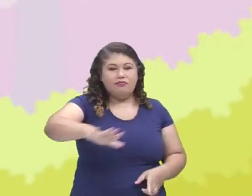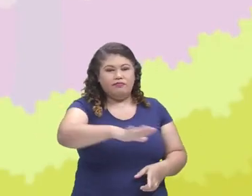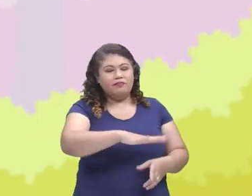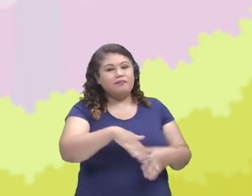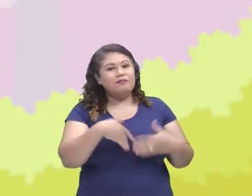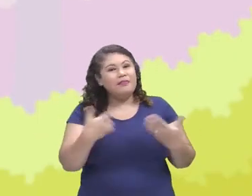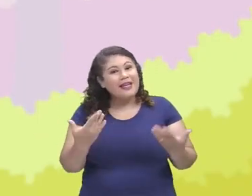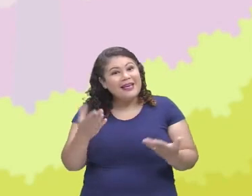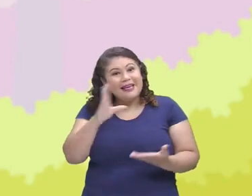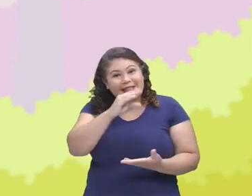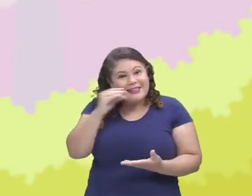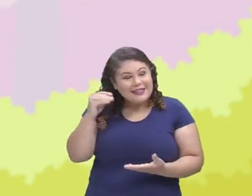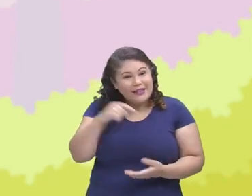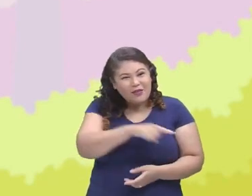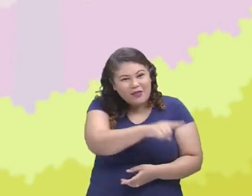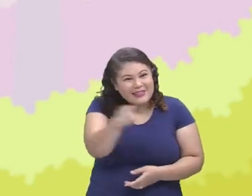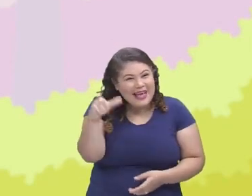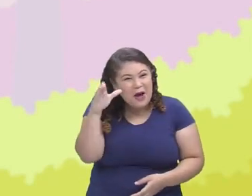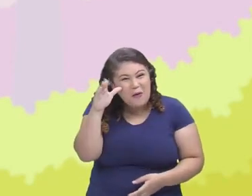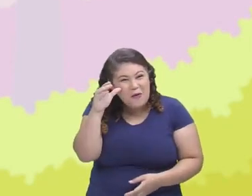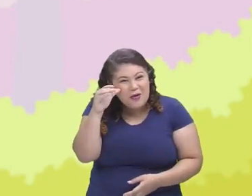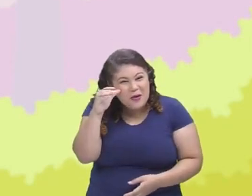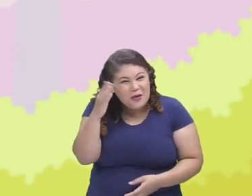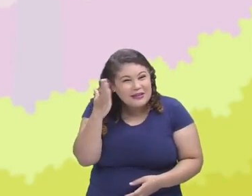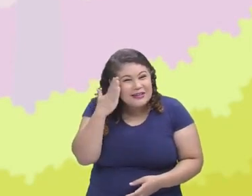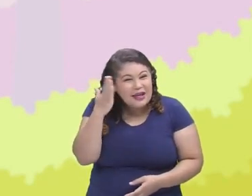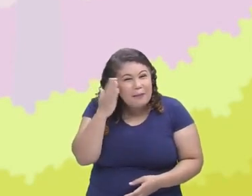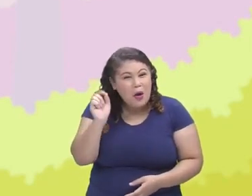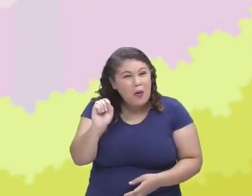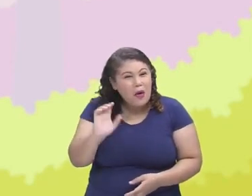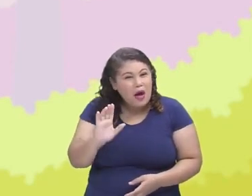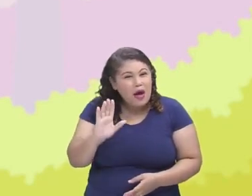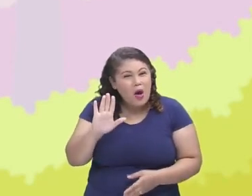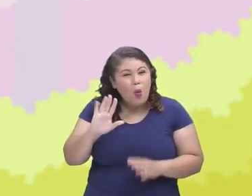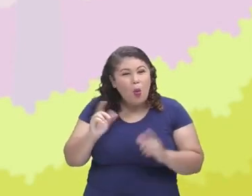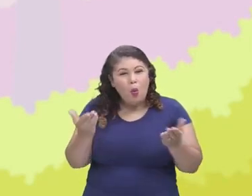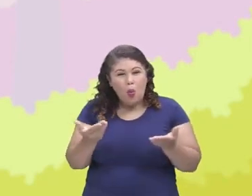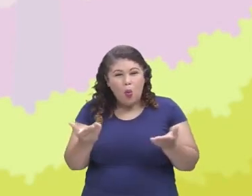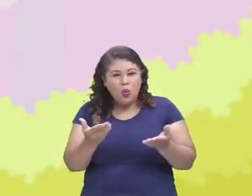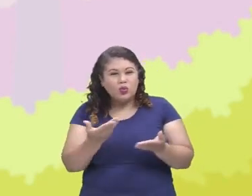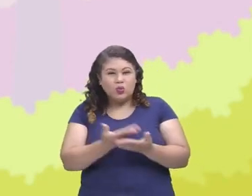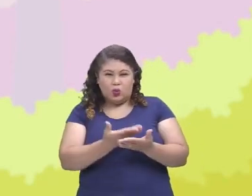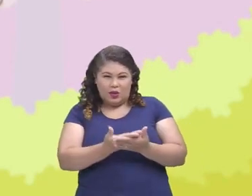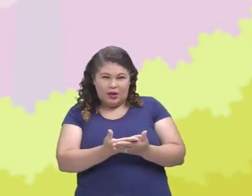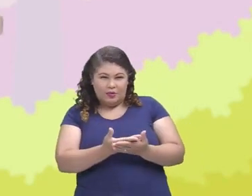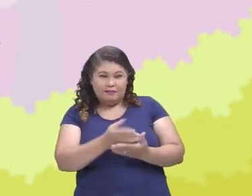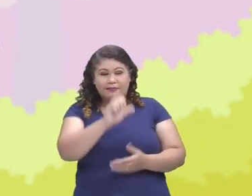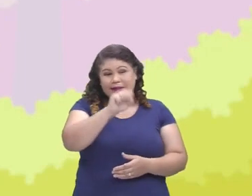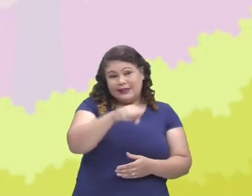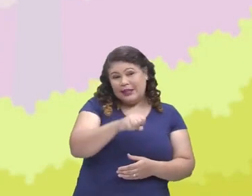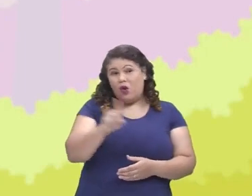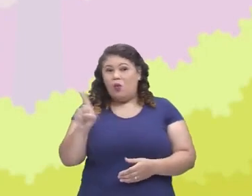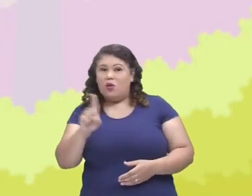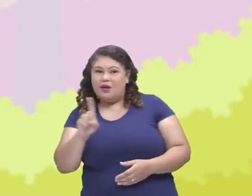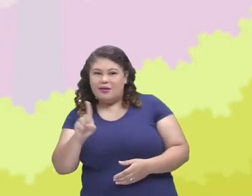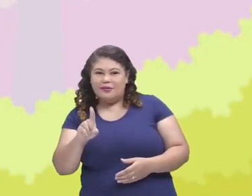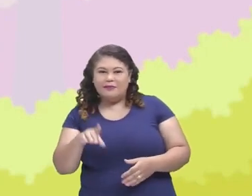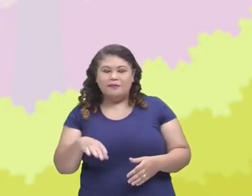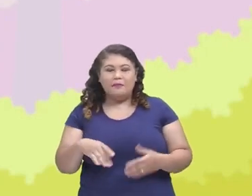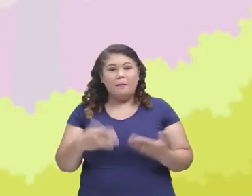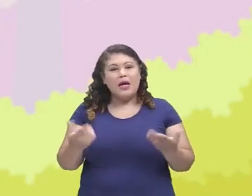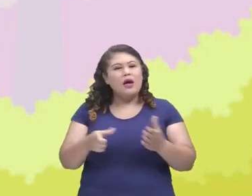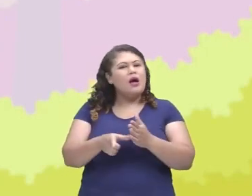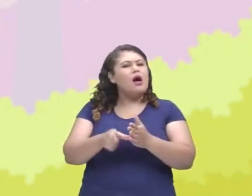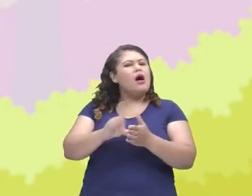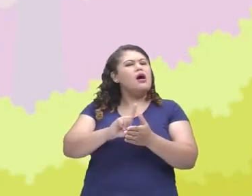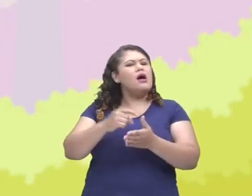ficaram curiosas para desvendar juntinho comigo a aula de hoje? Sim ou não? Mas antes, vou